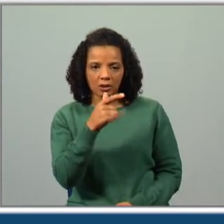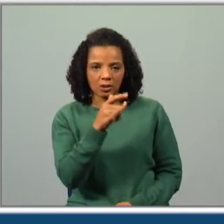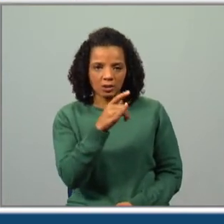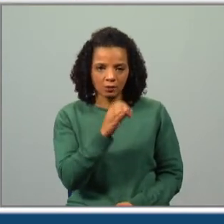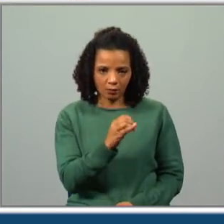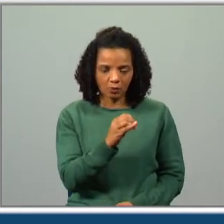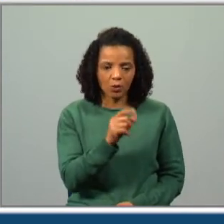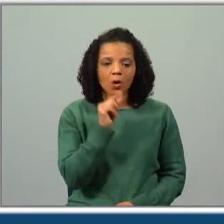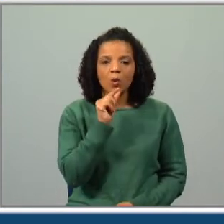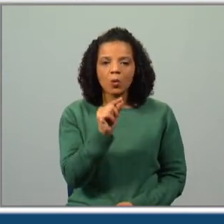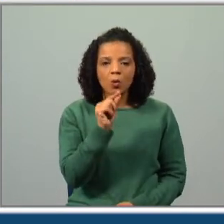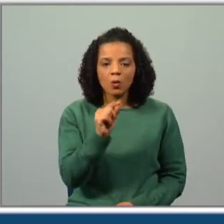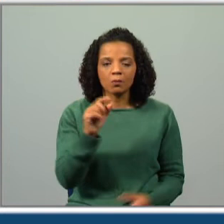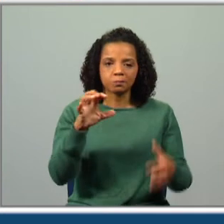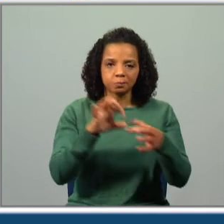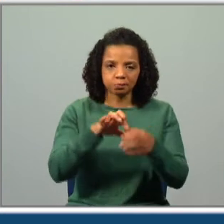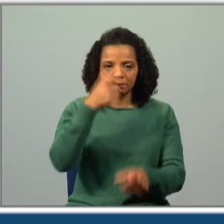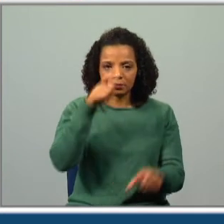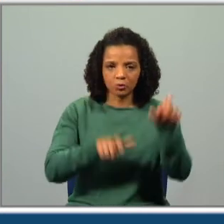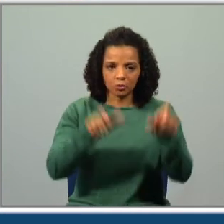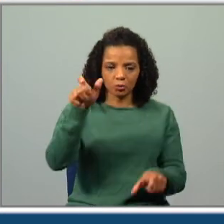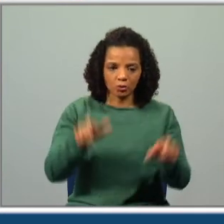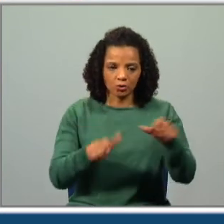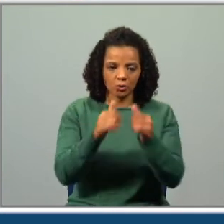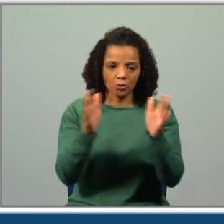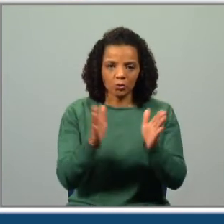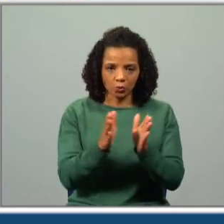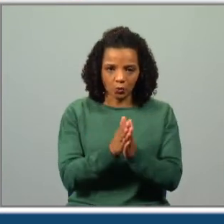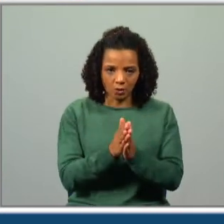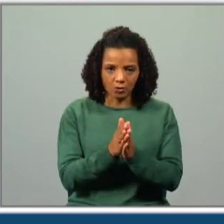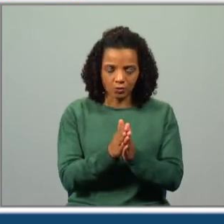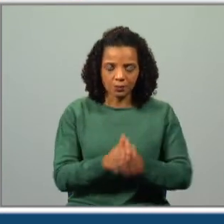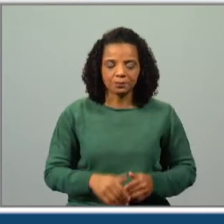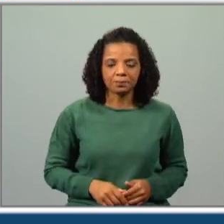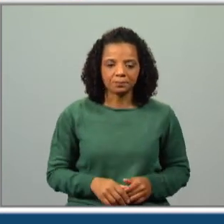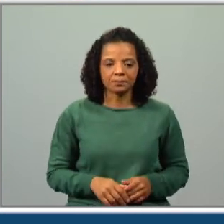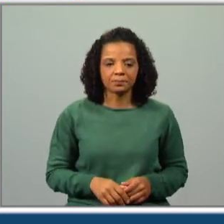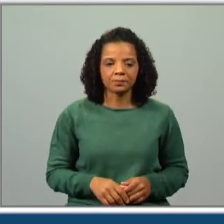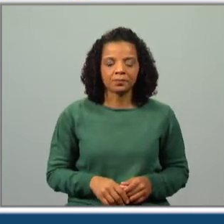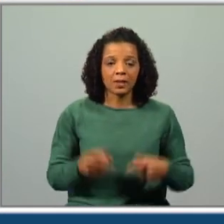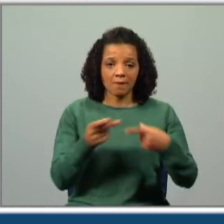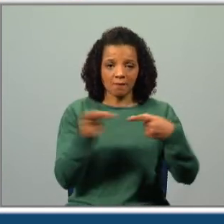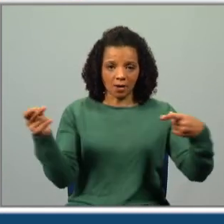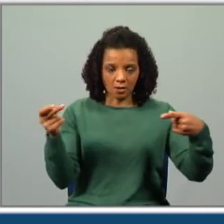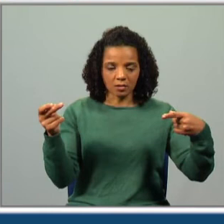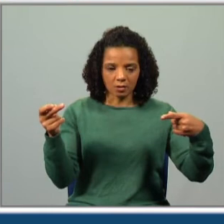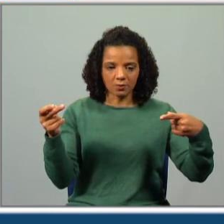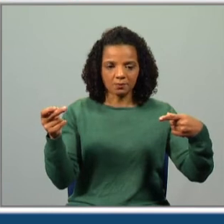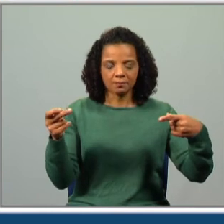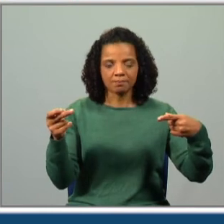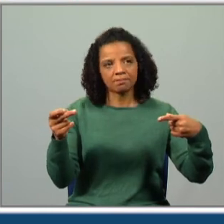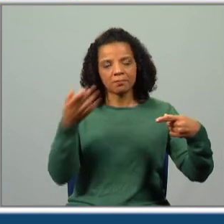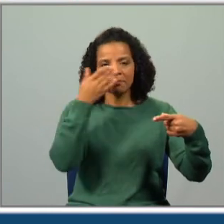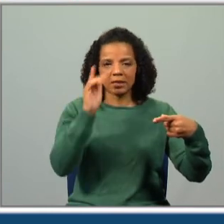relação a todas as outras pessoas. E então, eu quero ser o mais rico, dá-nos a